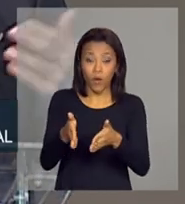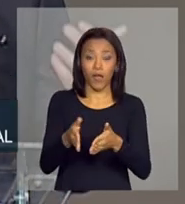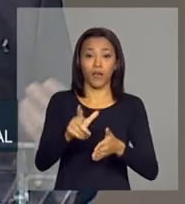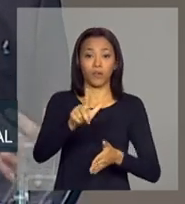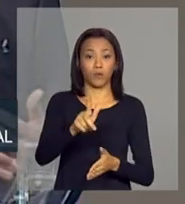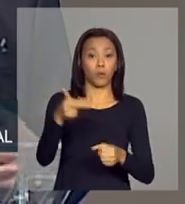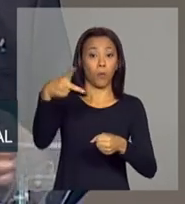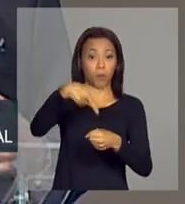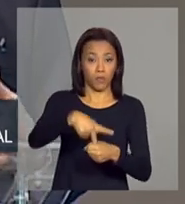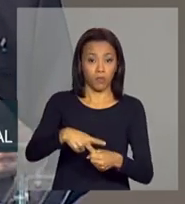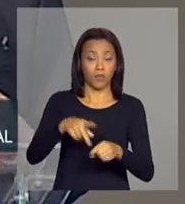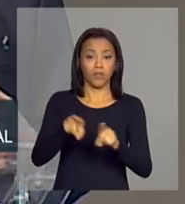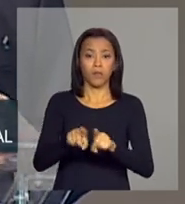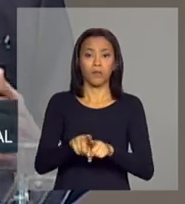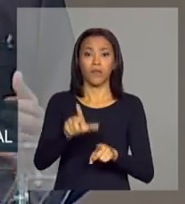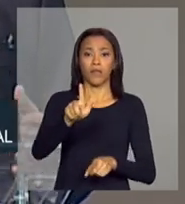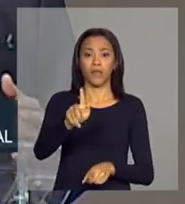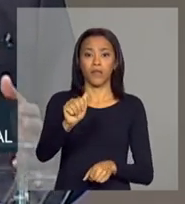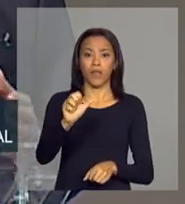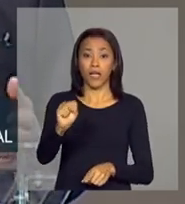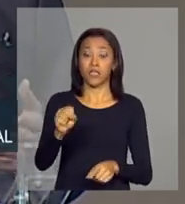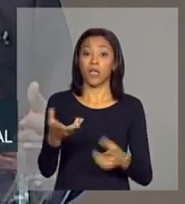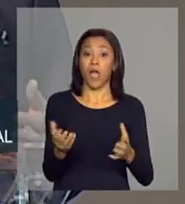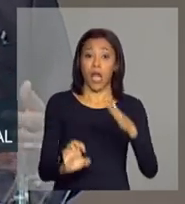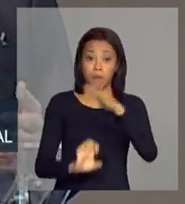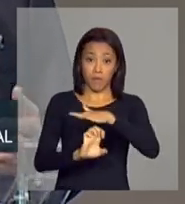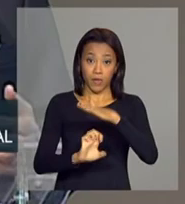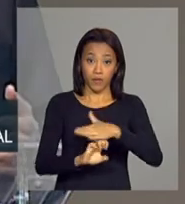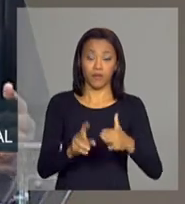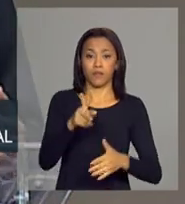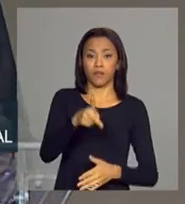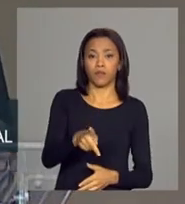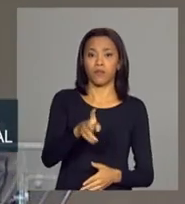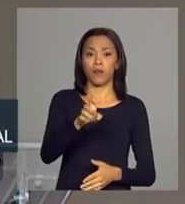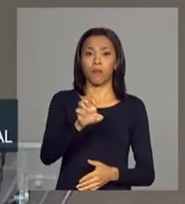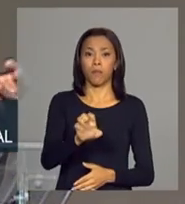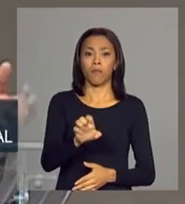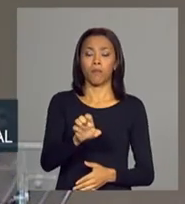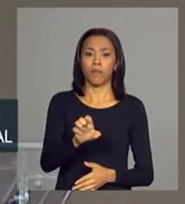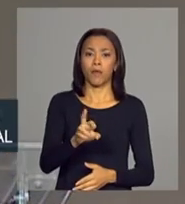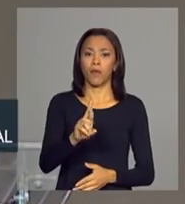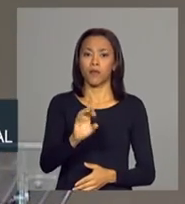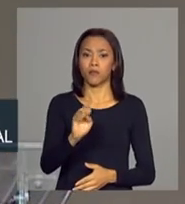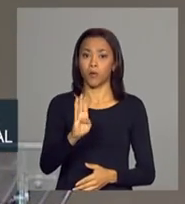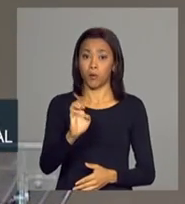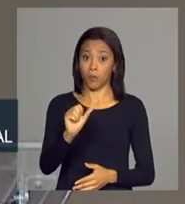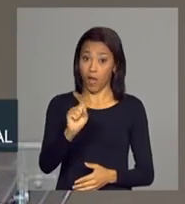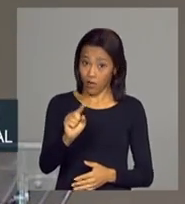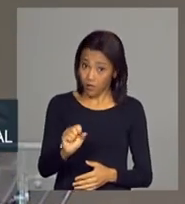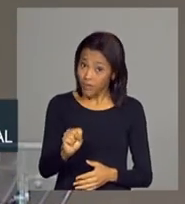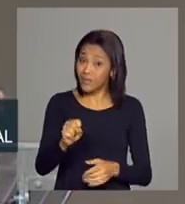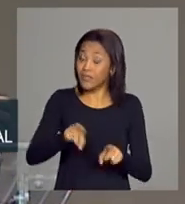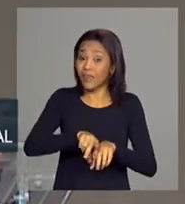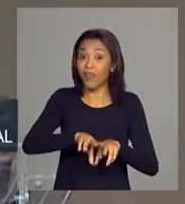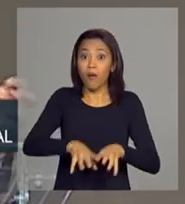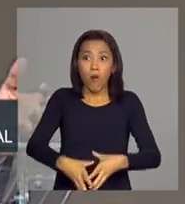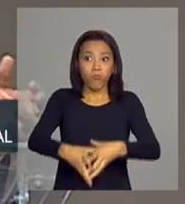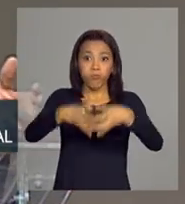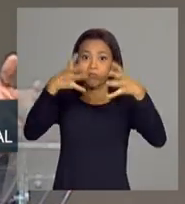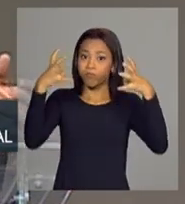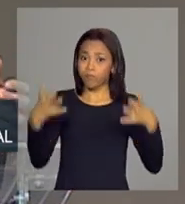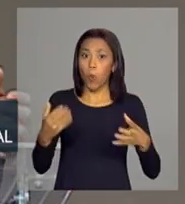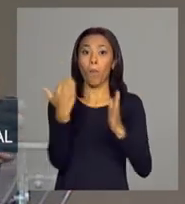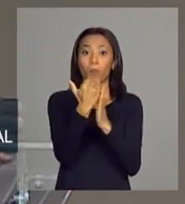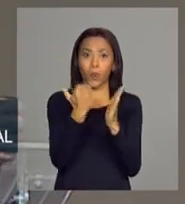mundo. A Petrobras tem o maior programa de investimentos entre as todas as grandes petroleiras no mundo. um